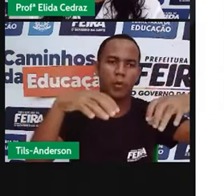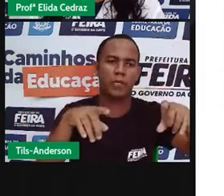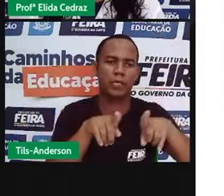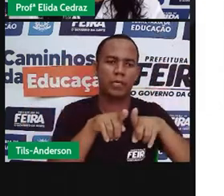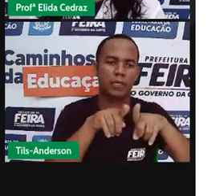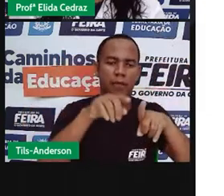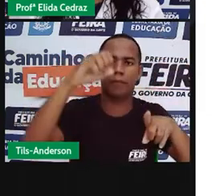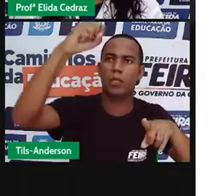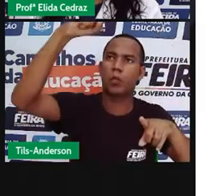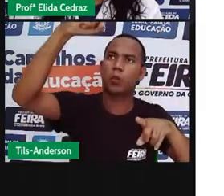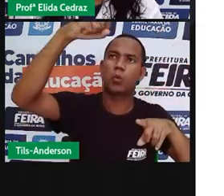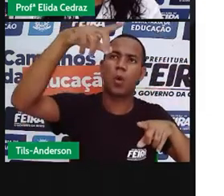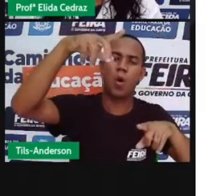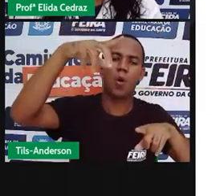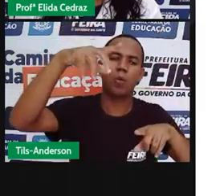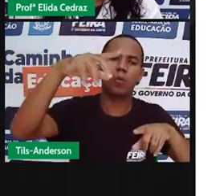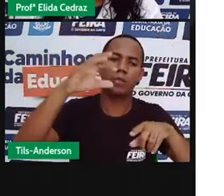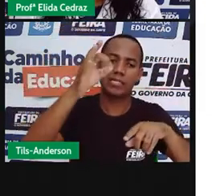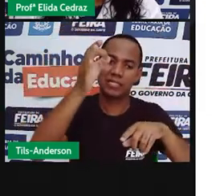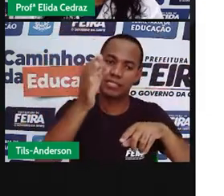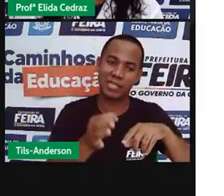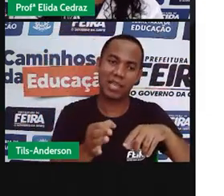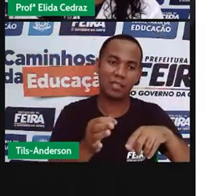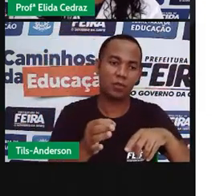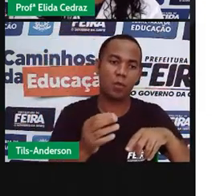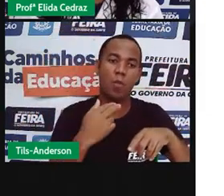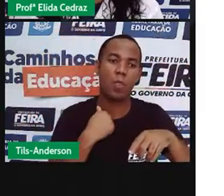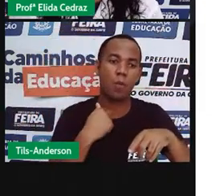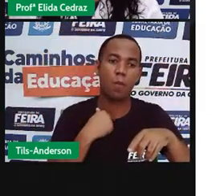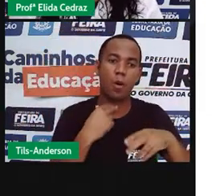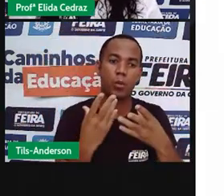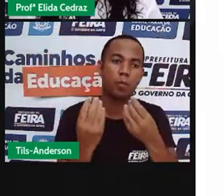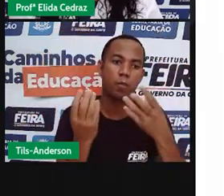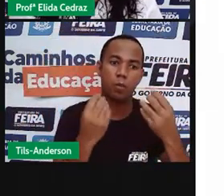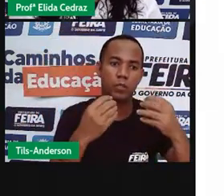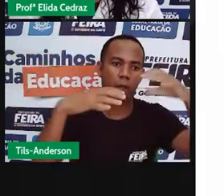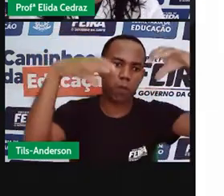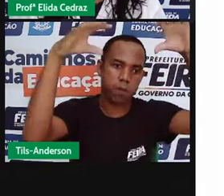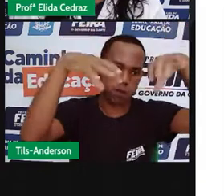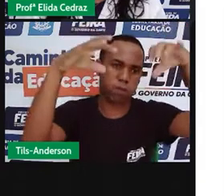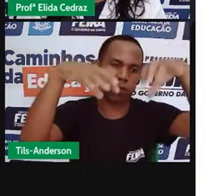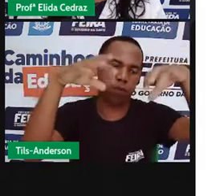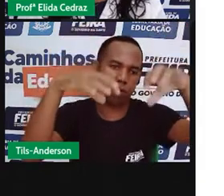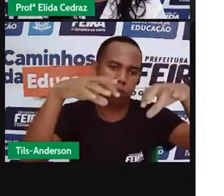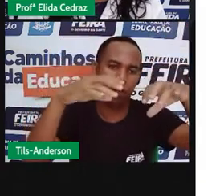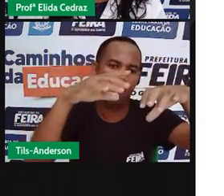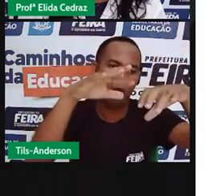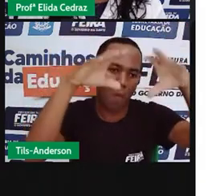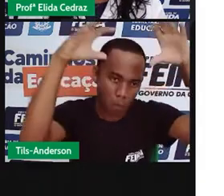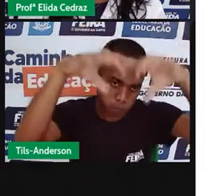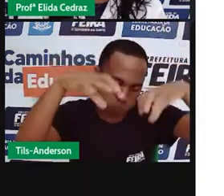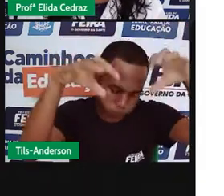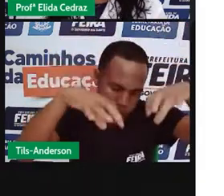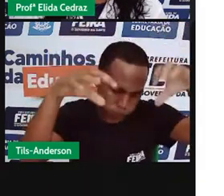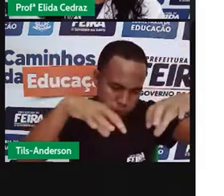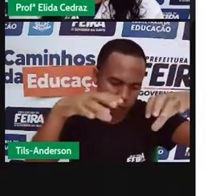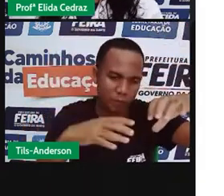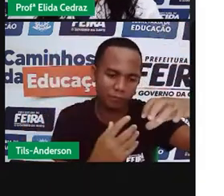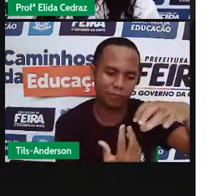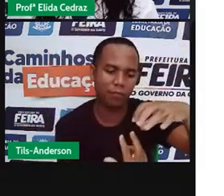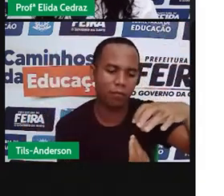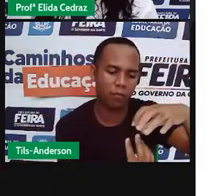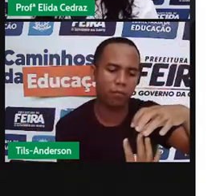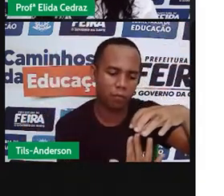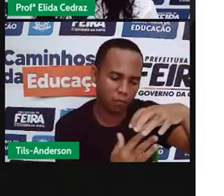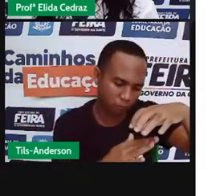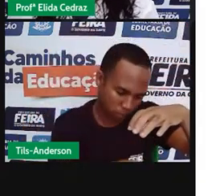sol na quantidade certinha. Então, se chove muito ou se